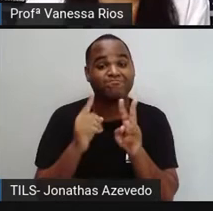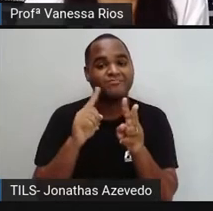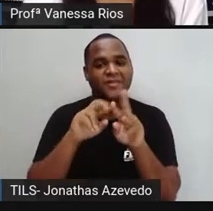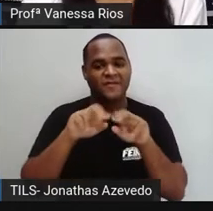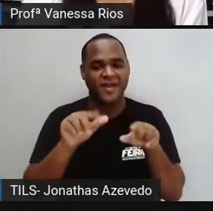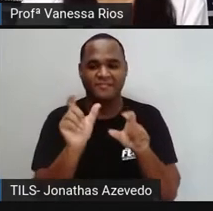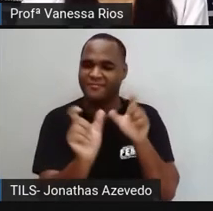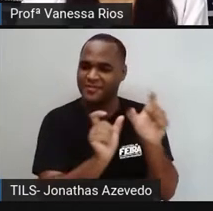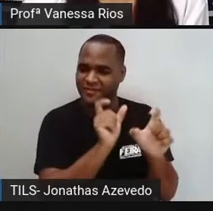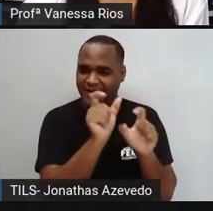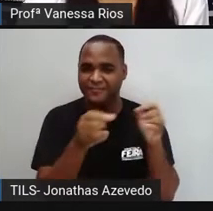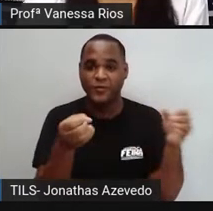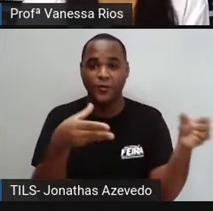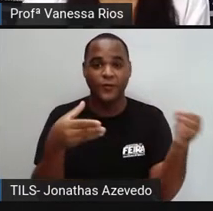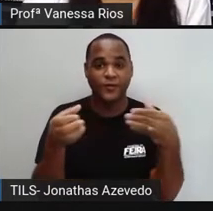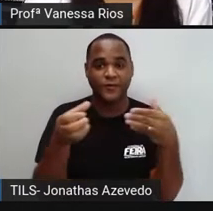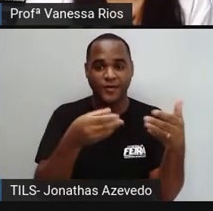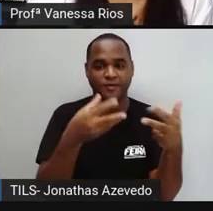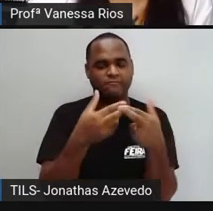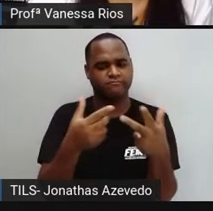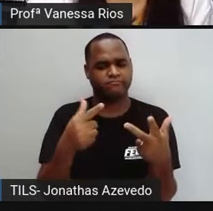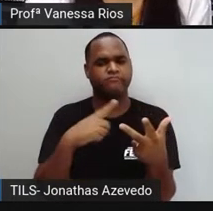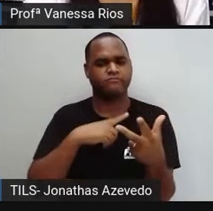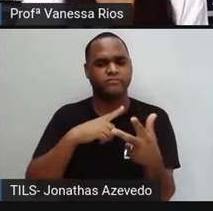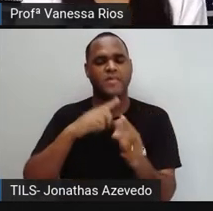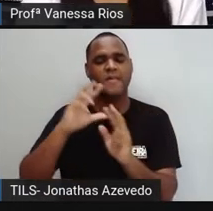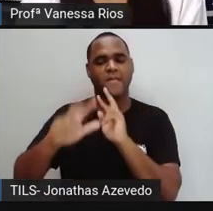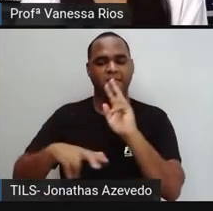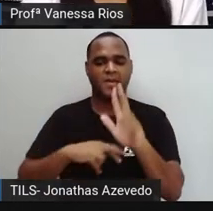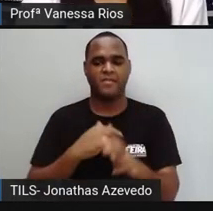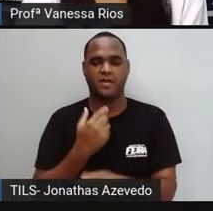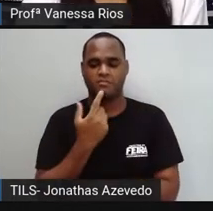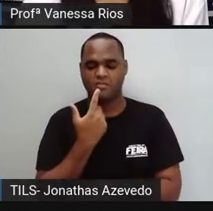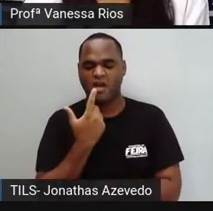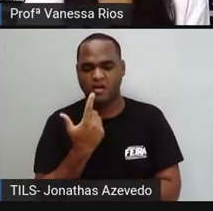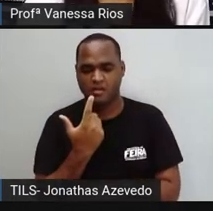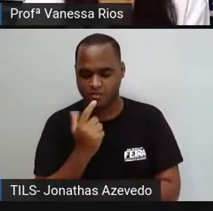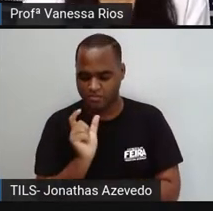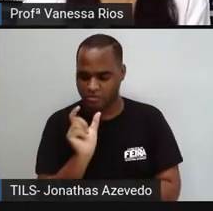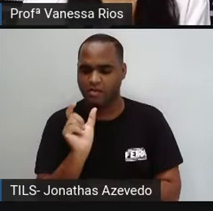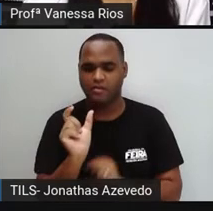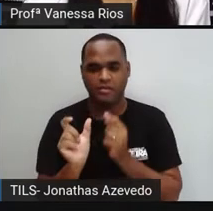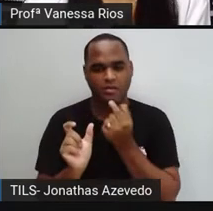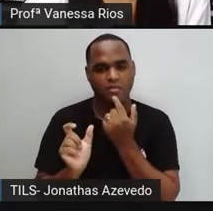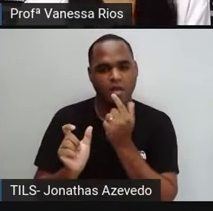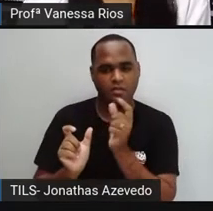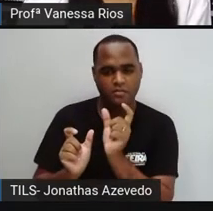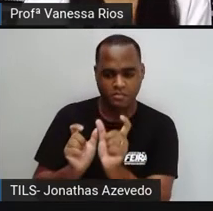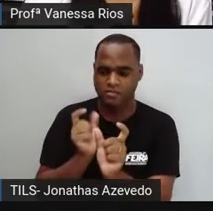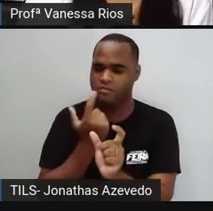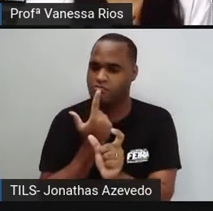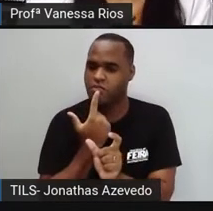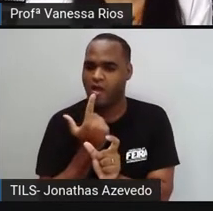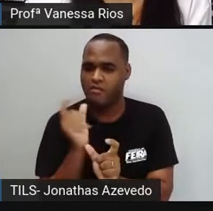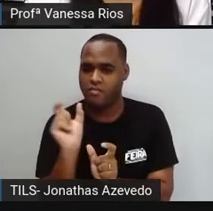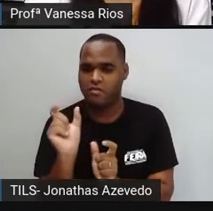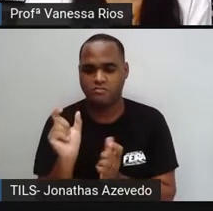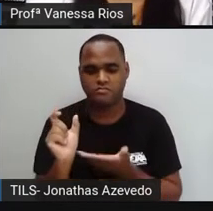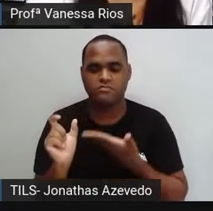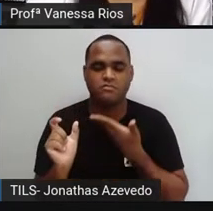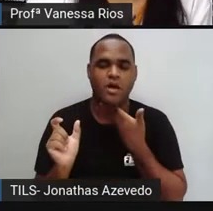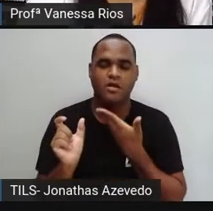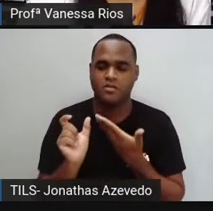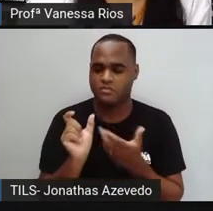palavras e até a forma diferente de pronunciar essas palavras. Quando a gente pensa na entonação,